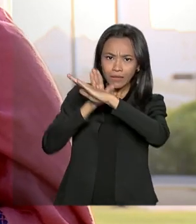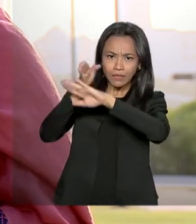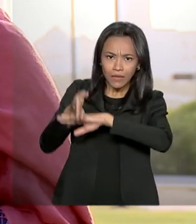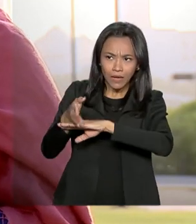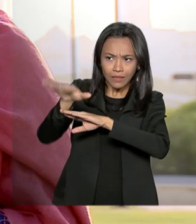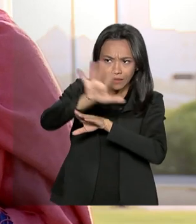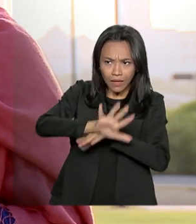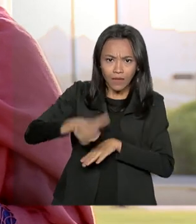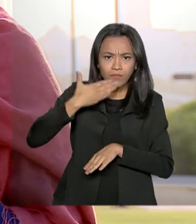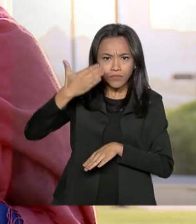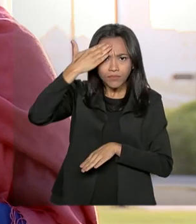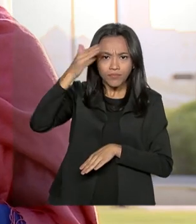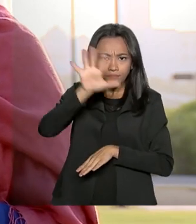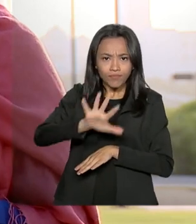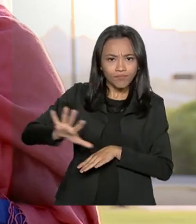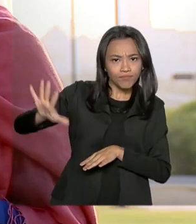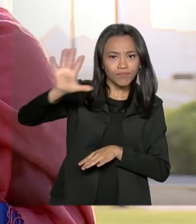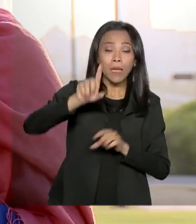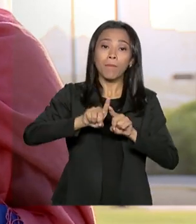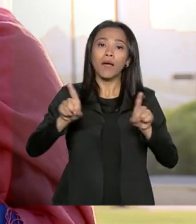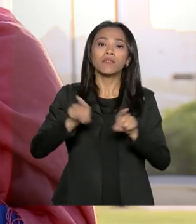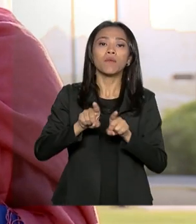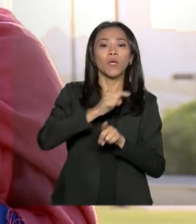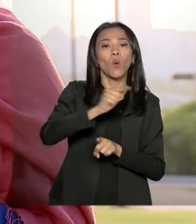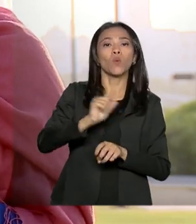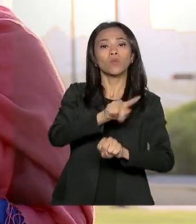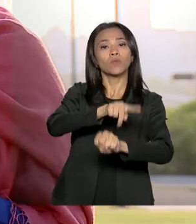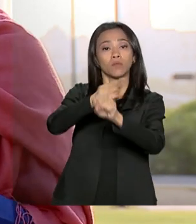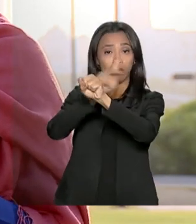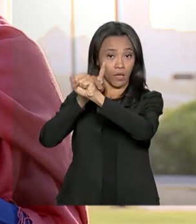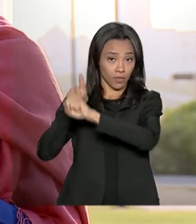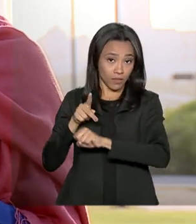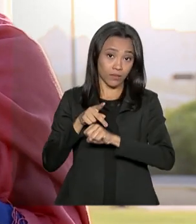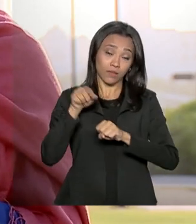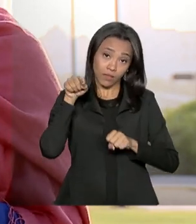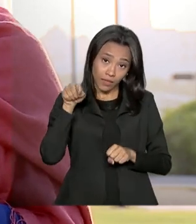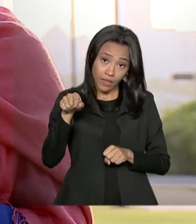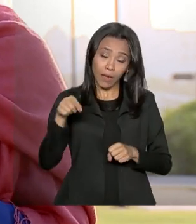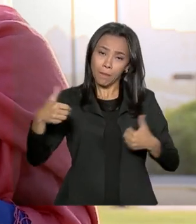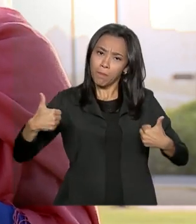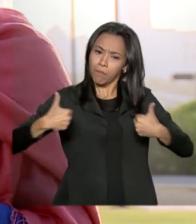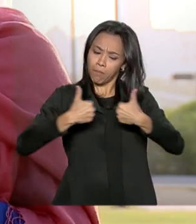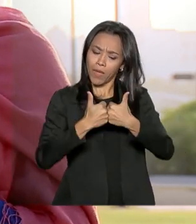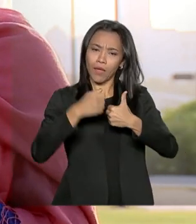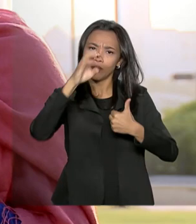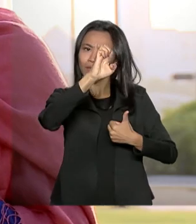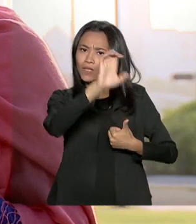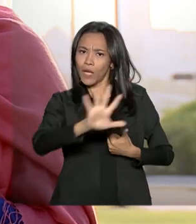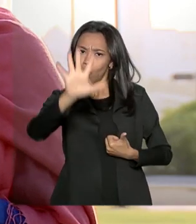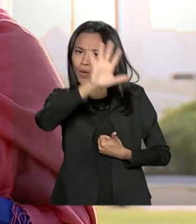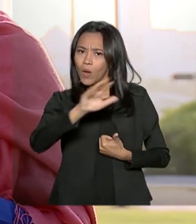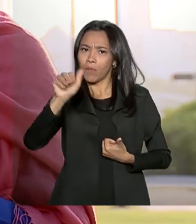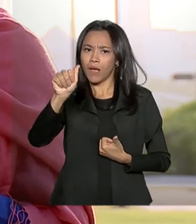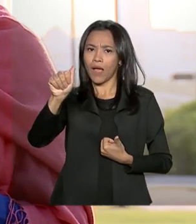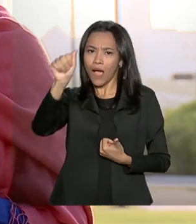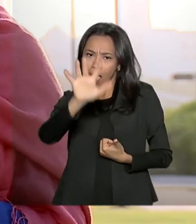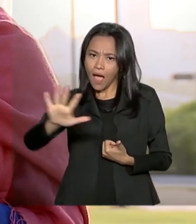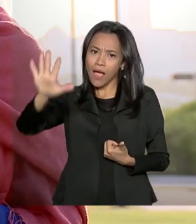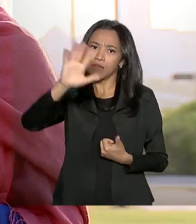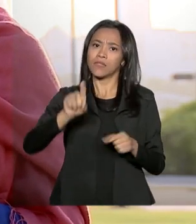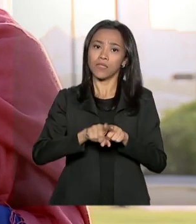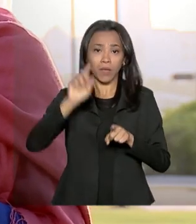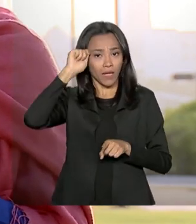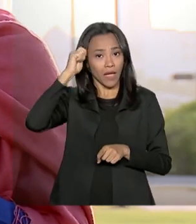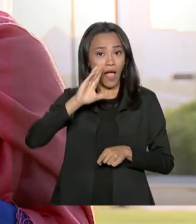Médio, mas também para outros países da região. Localizados perto da Europa, Ásia e África, os